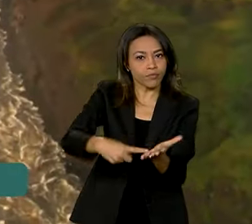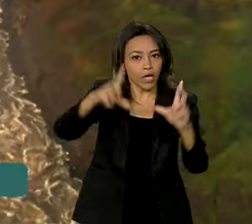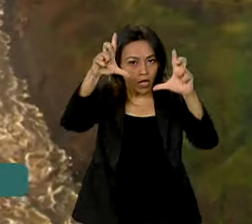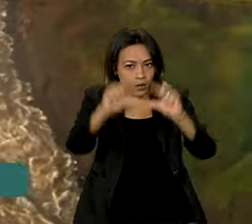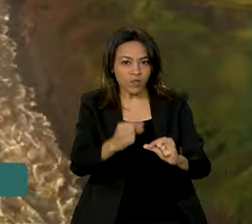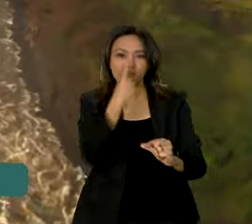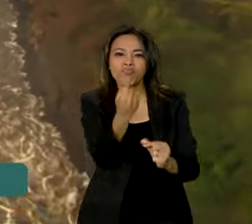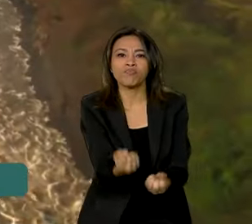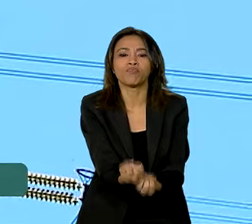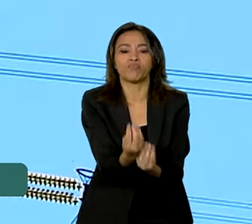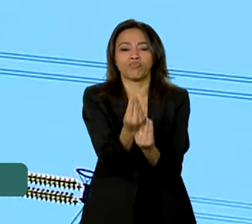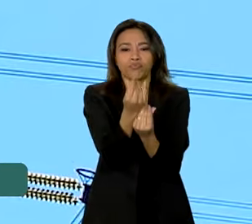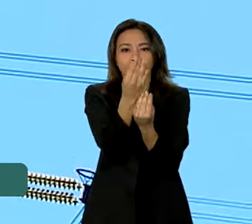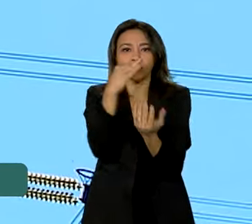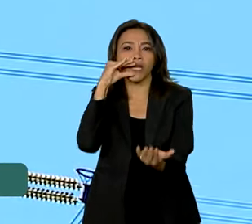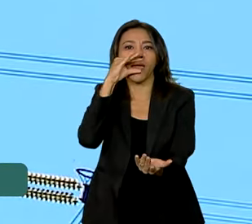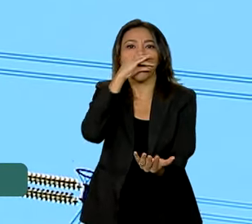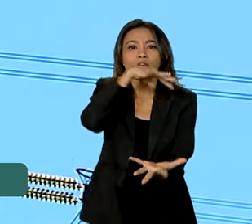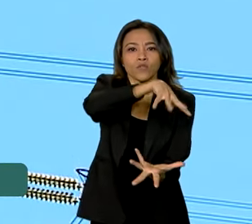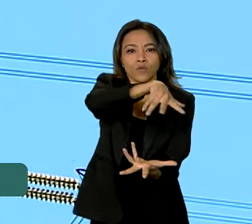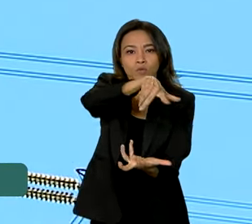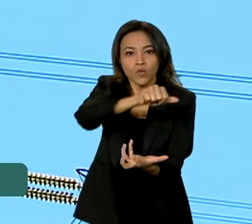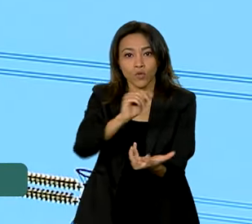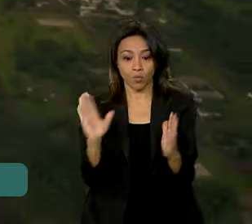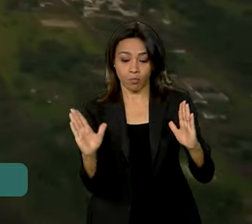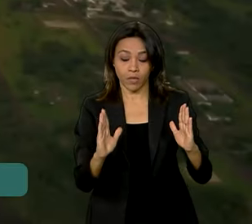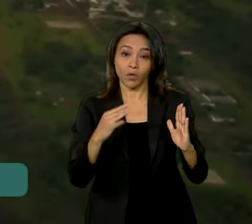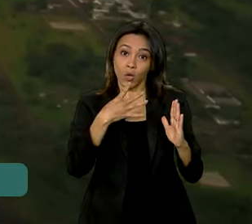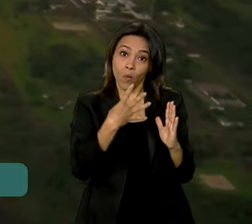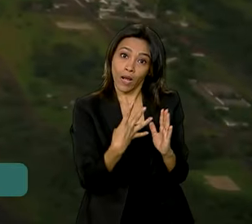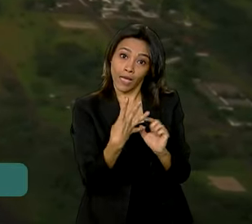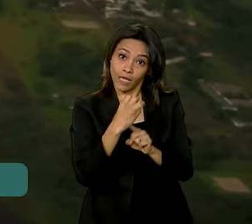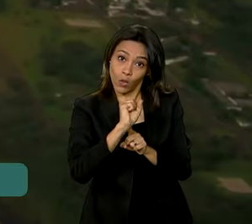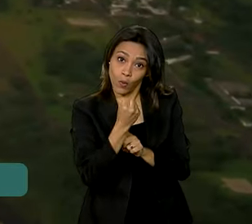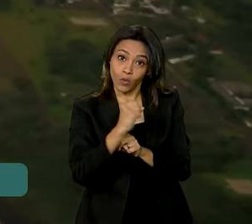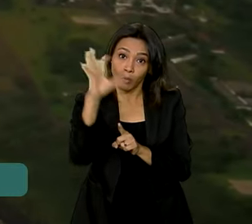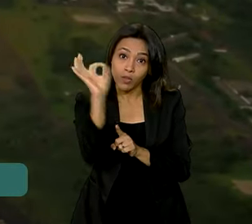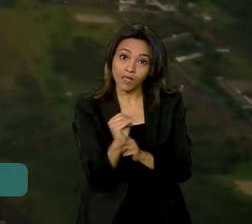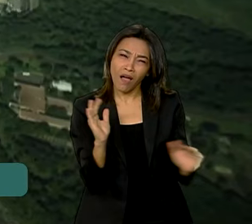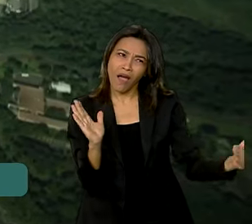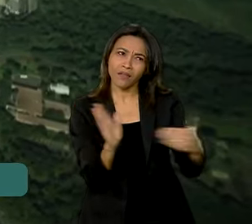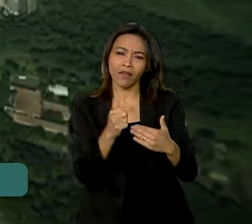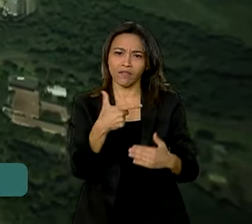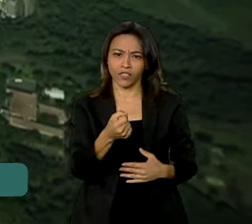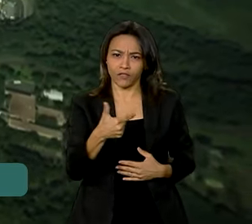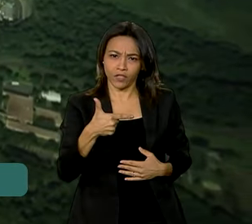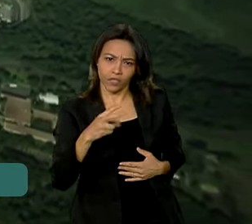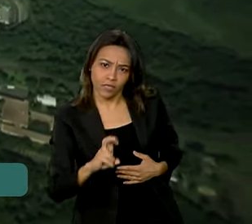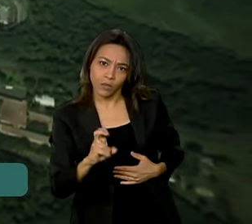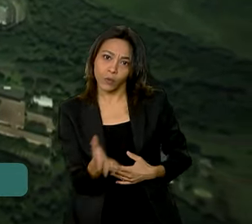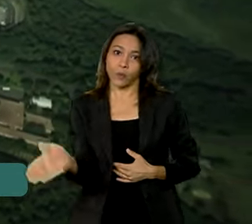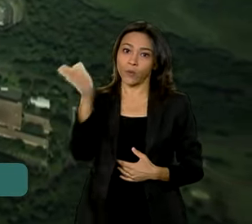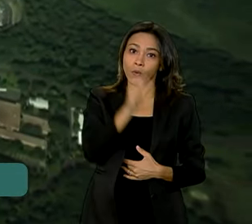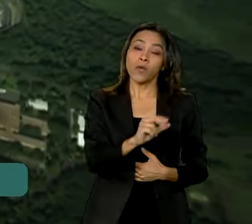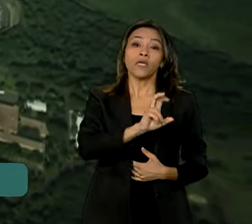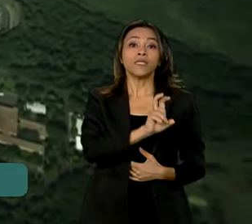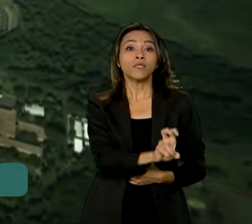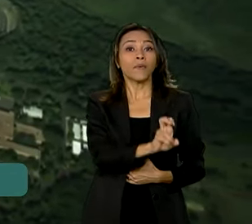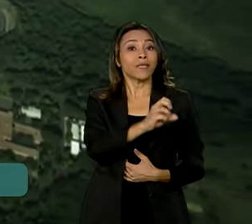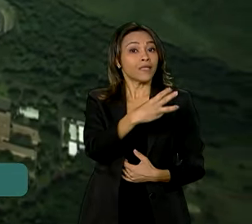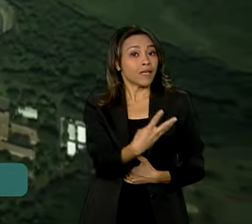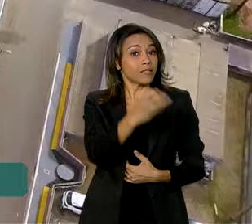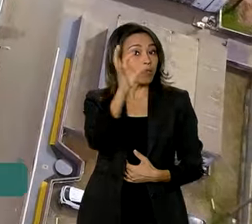emissões de gases do efeito estufa em 48% até 2025 e em 53%